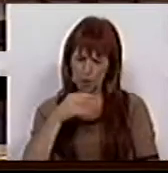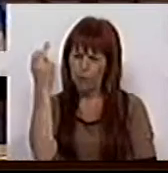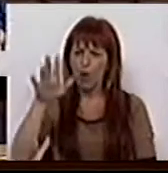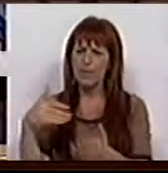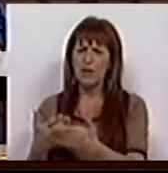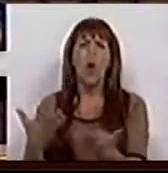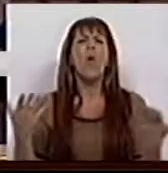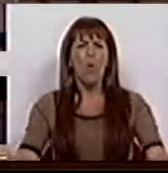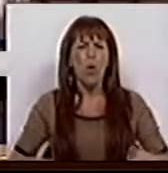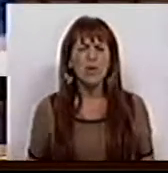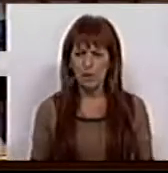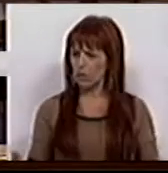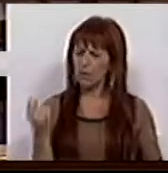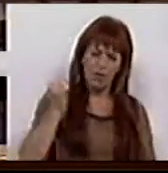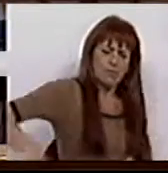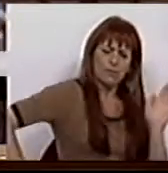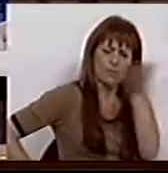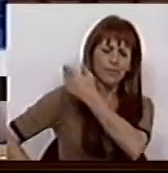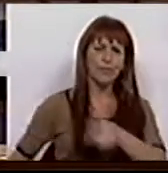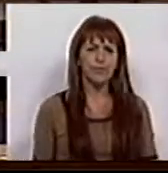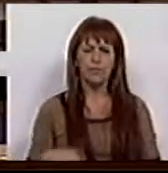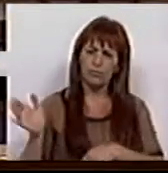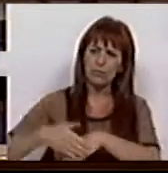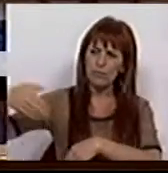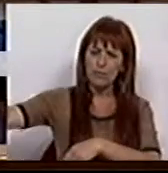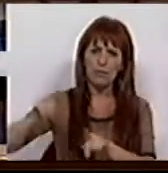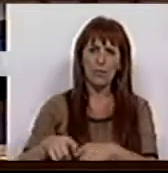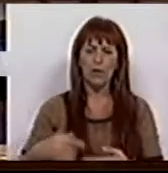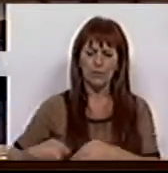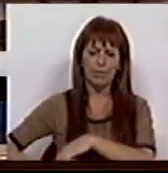reforma. Hoje viram-lhes as costas ou mandam-nos para debaixo do tapete.